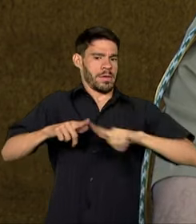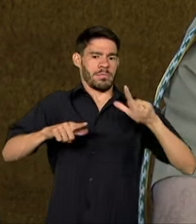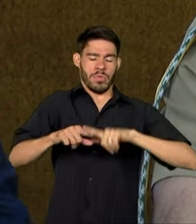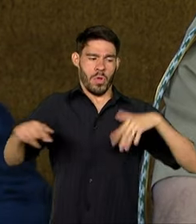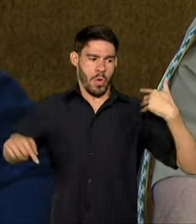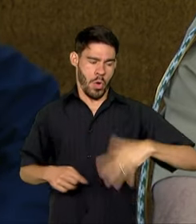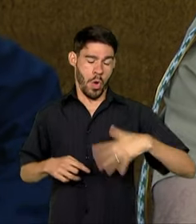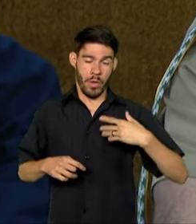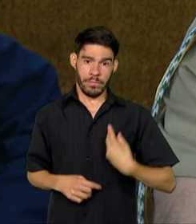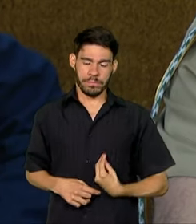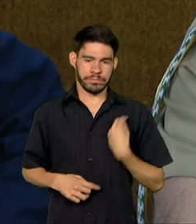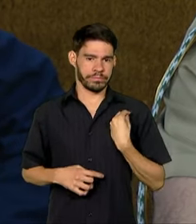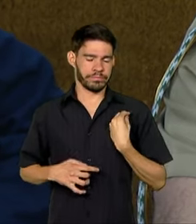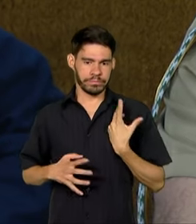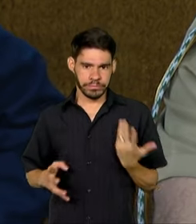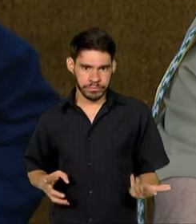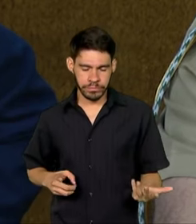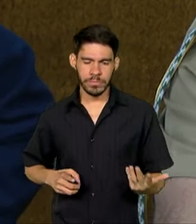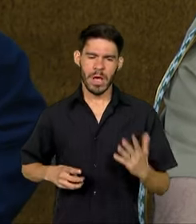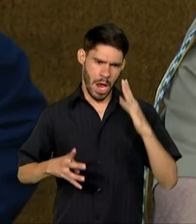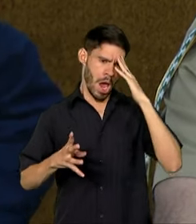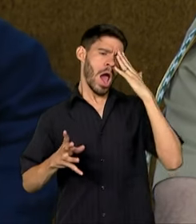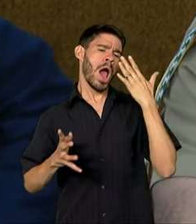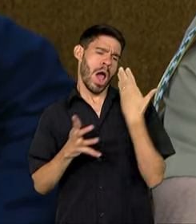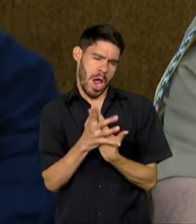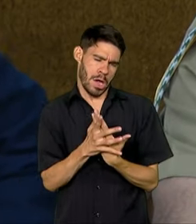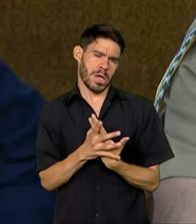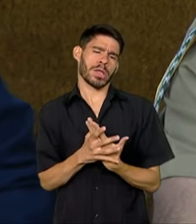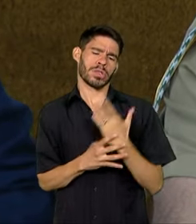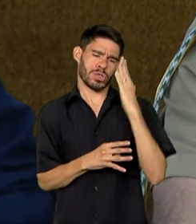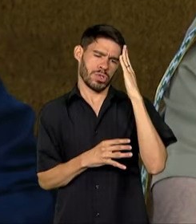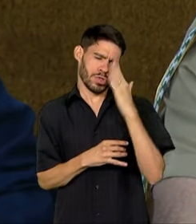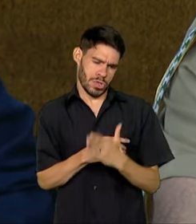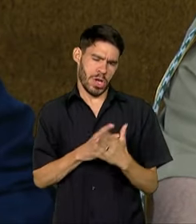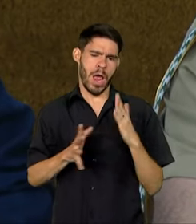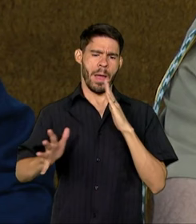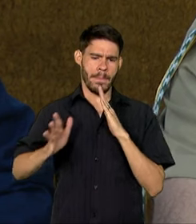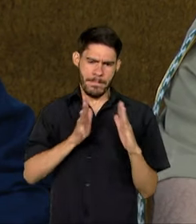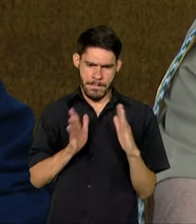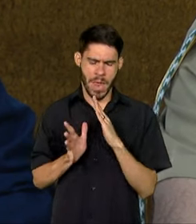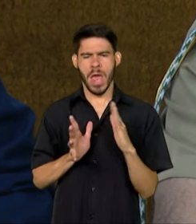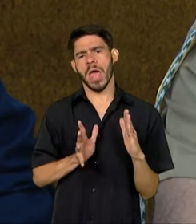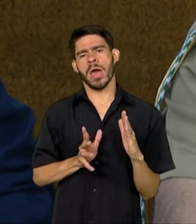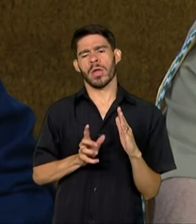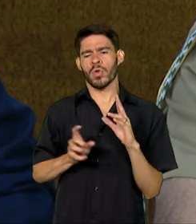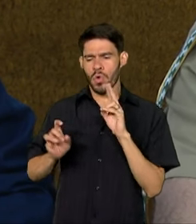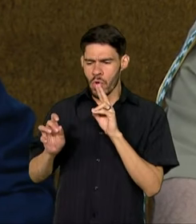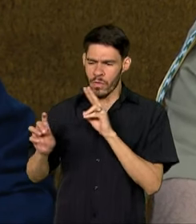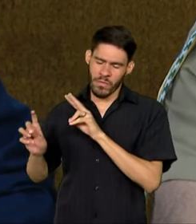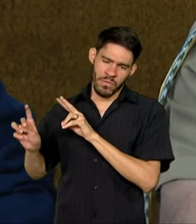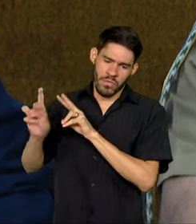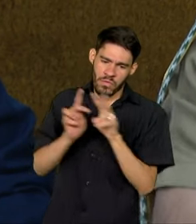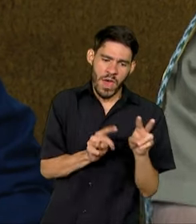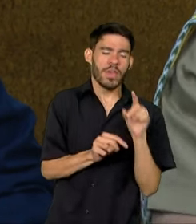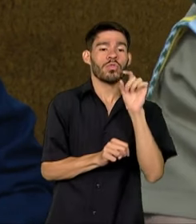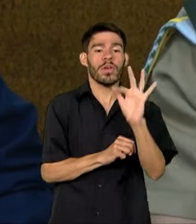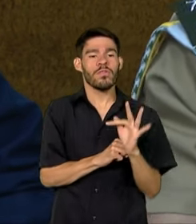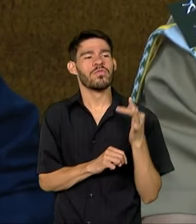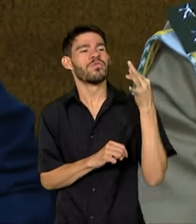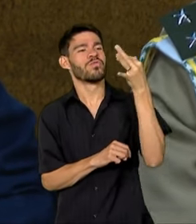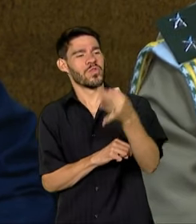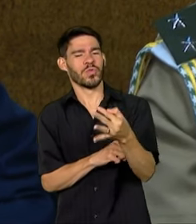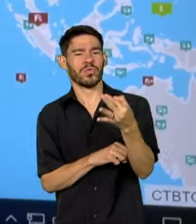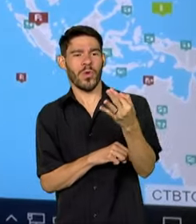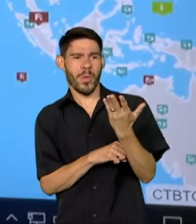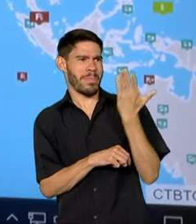vivemos, eu creio que já chegamos a um período aí que nós estamos olhando mais para o futuro do que